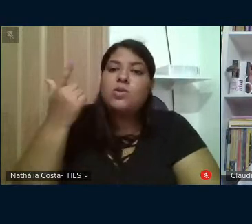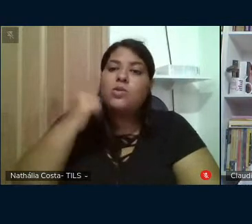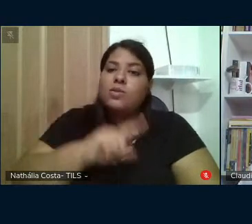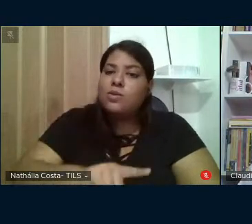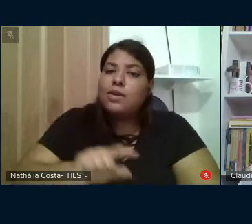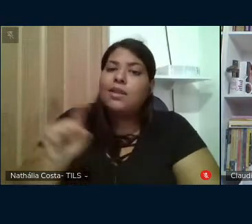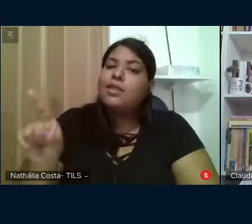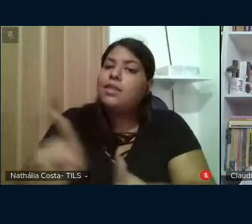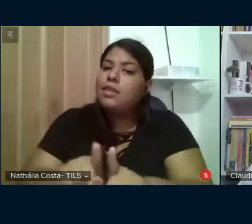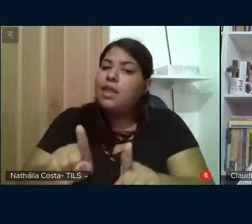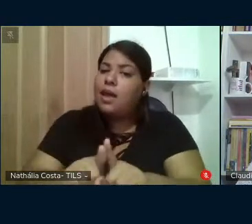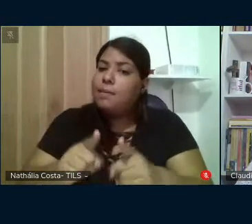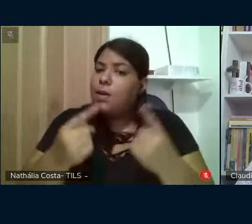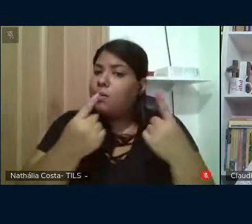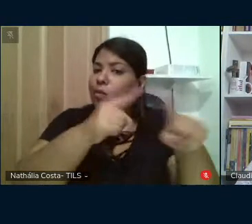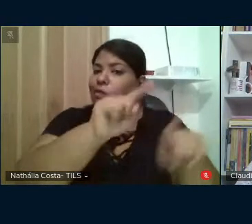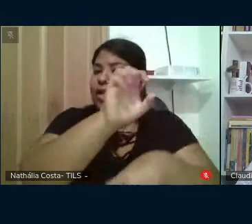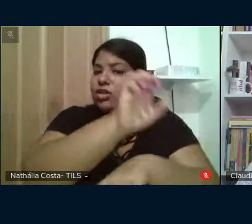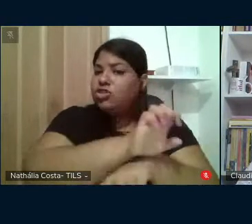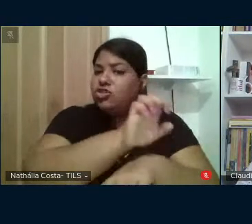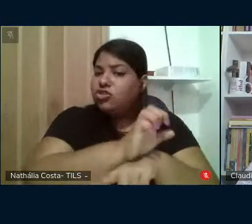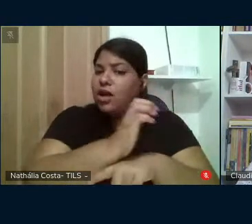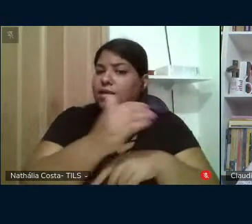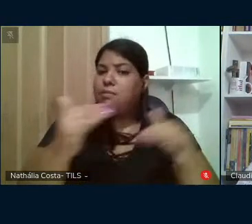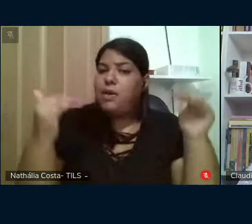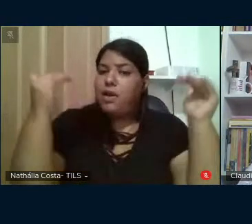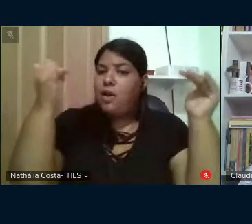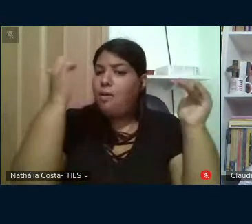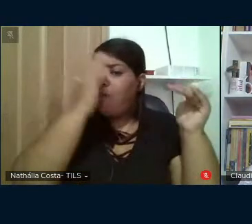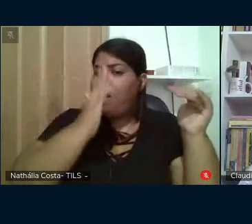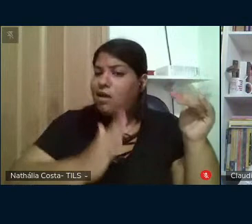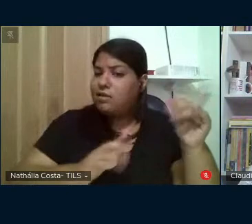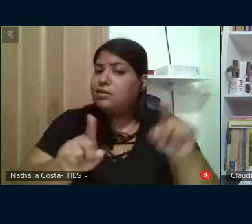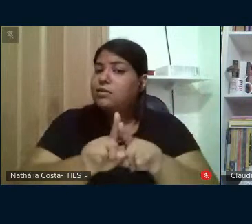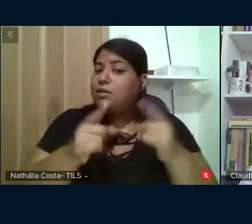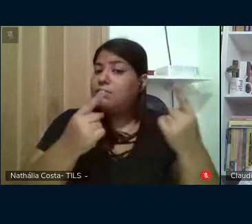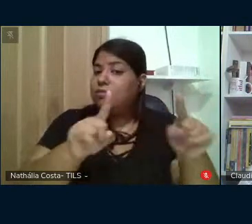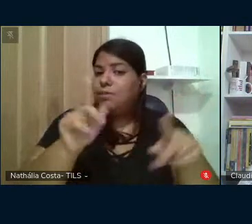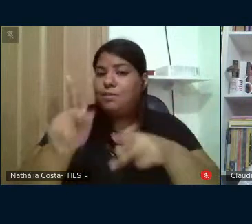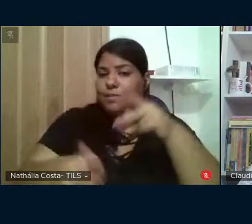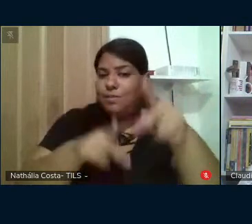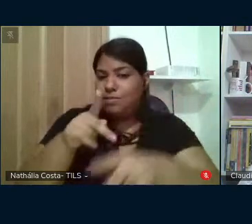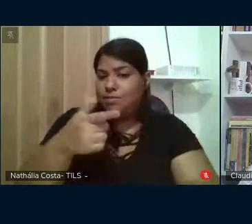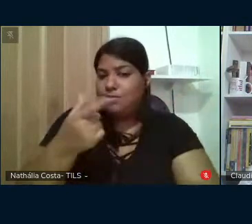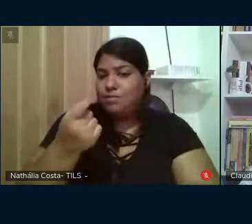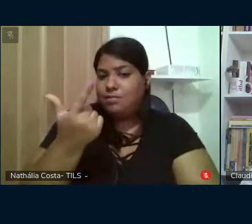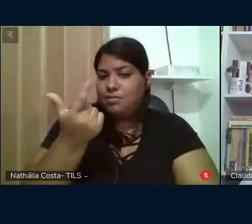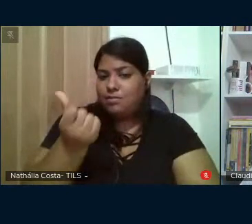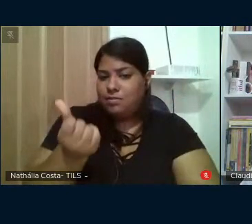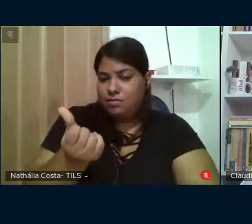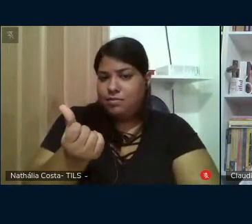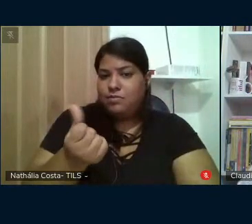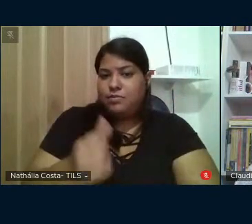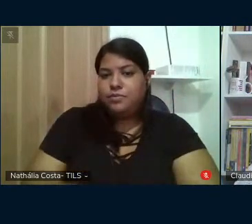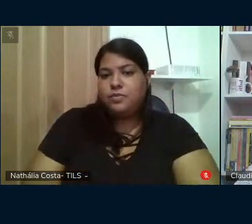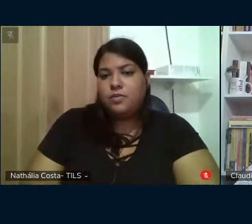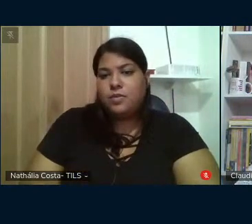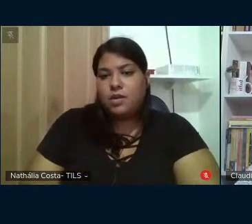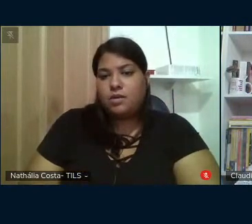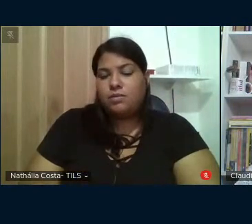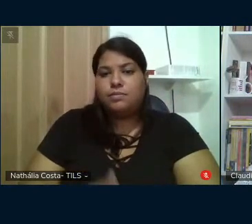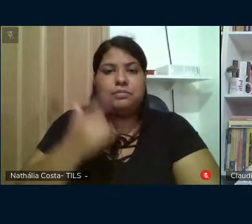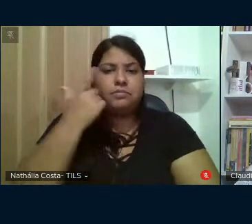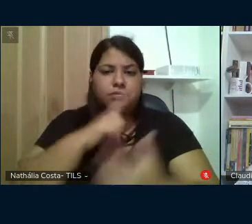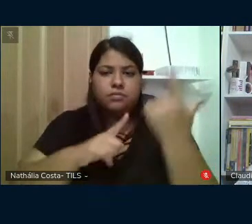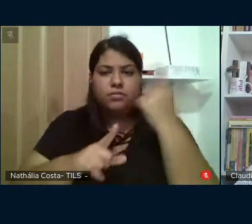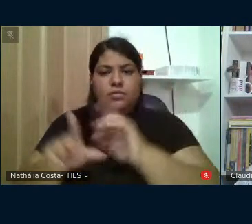golpe deferido contra o Estado e principalmente contra a população em 2016. O movimento reacionário às conquistas de